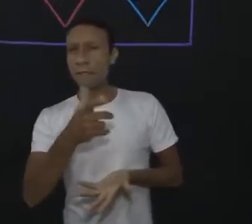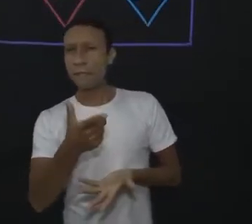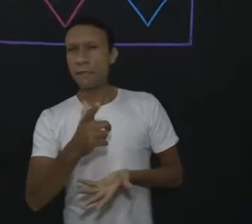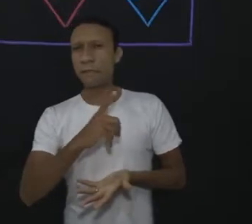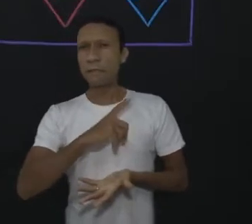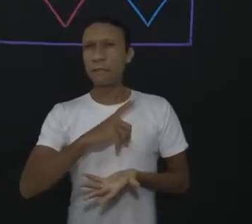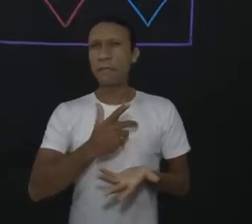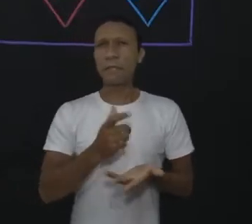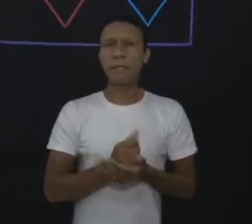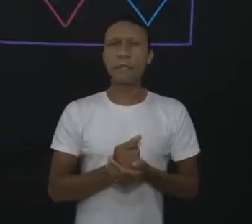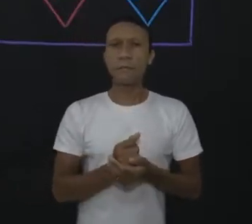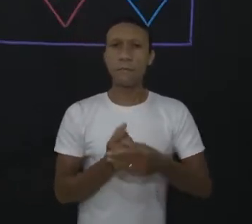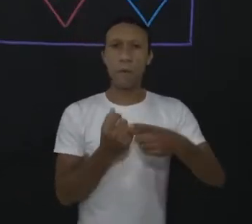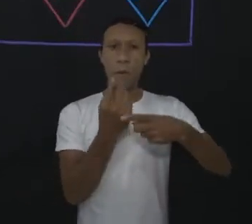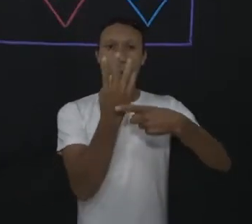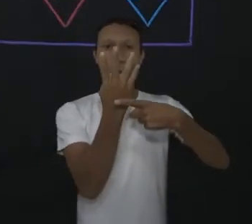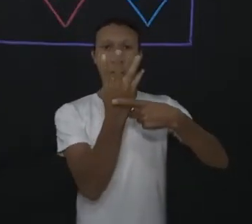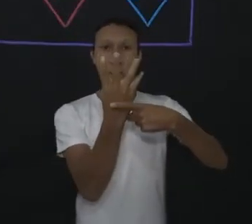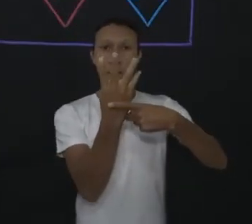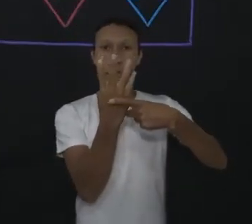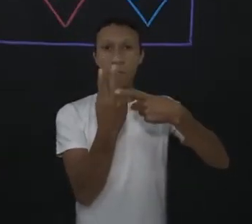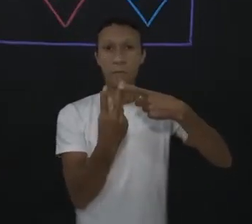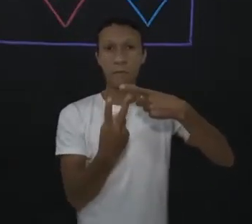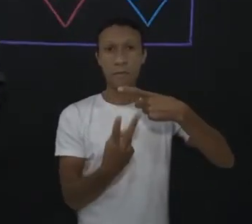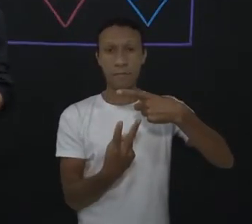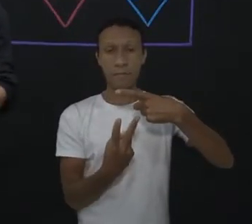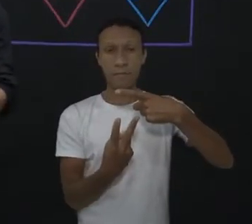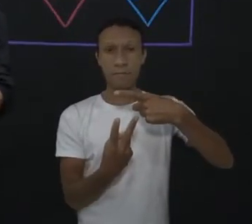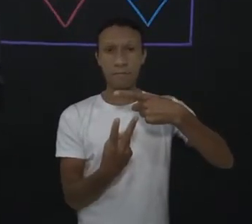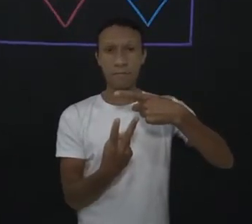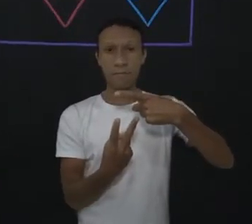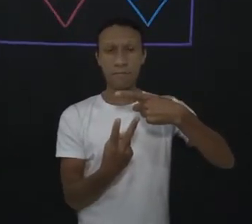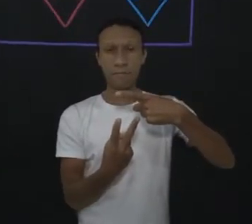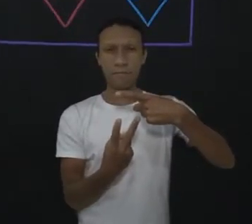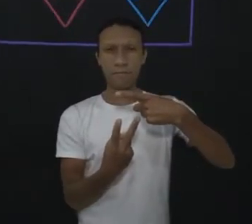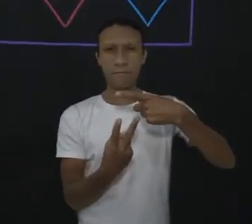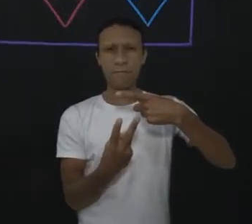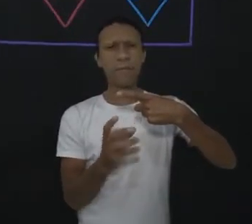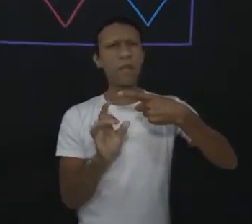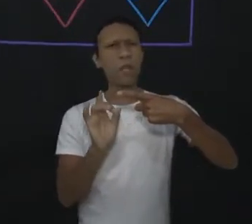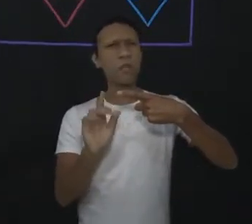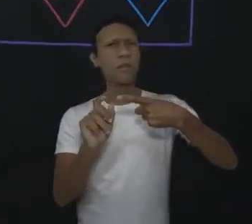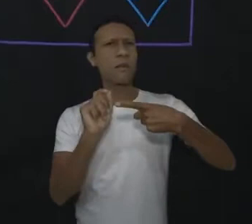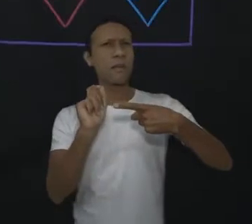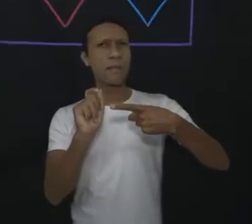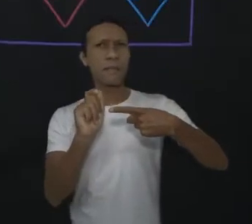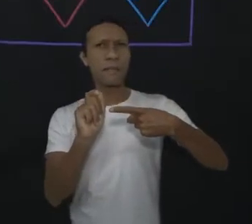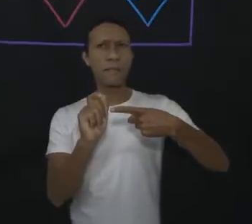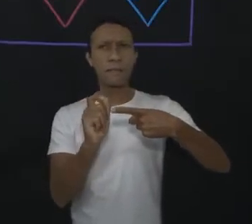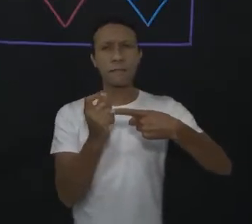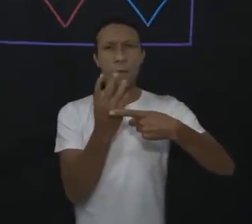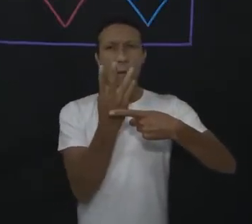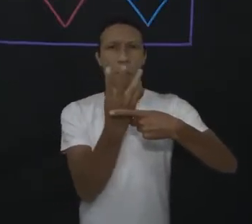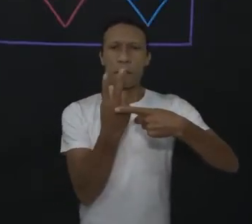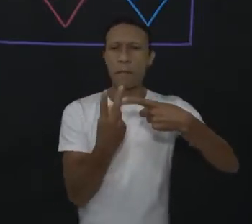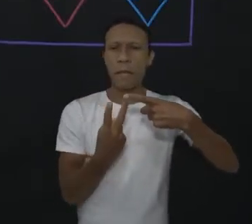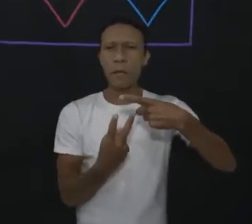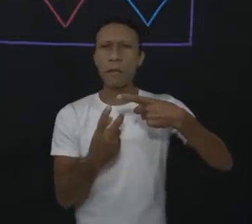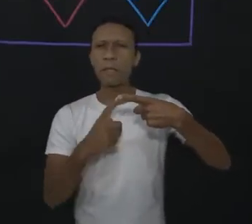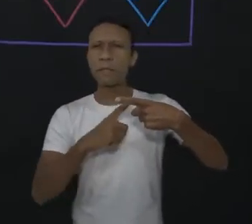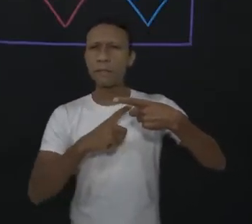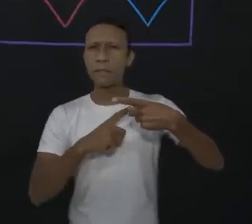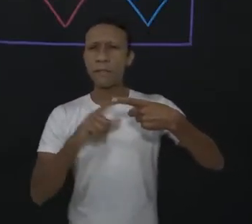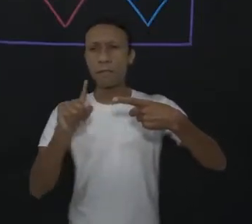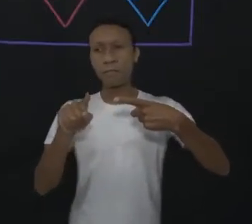proporção de 4 para 2, só que essa proporção, vamos supor que ela também